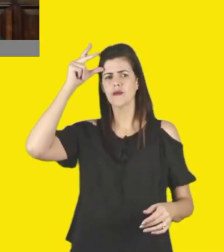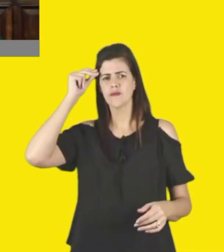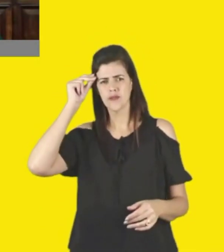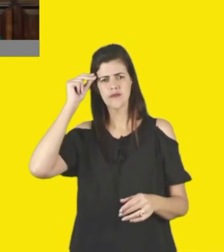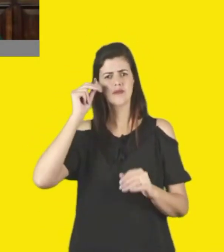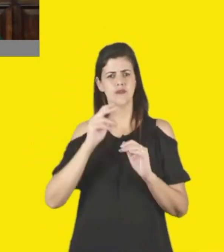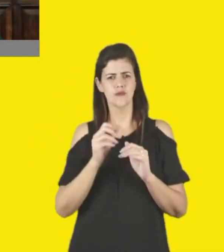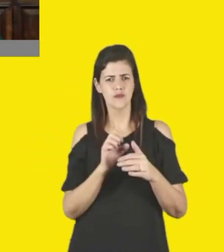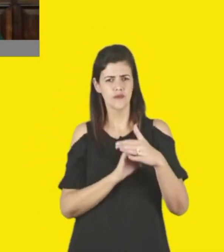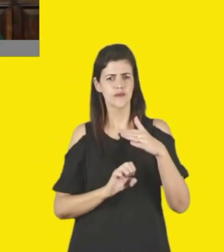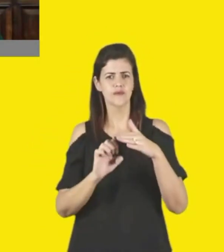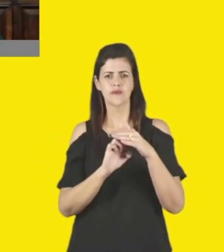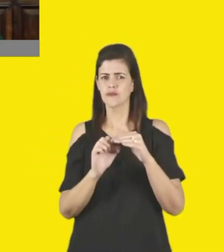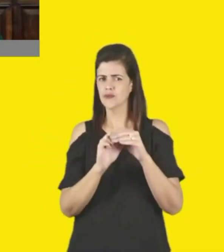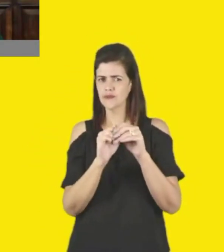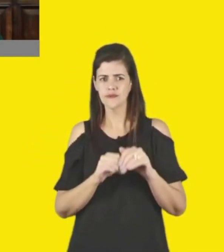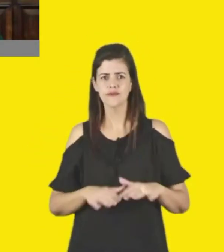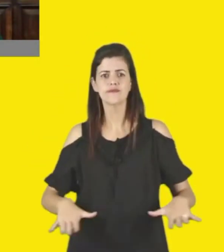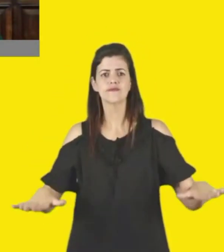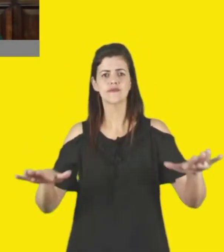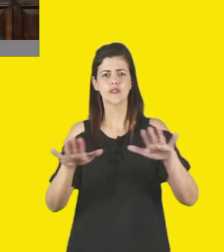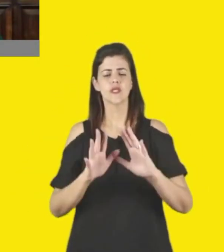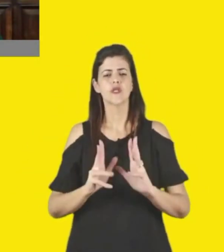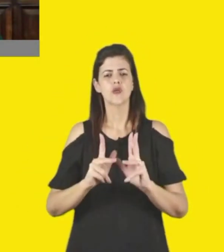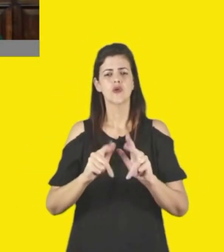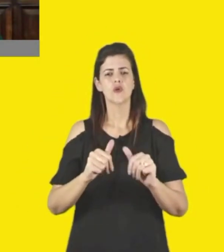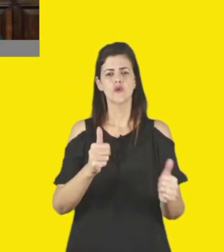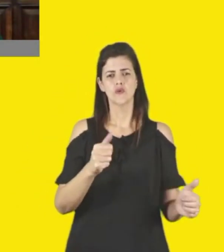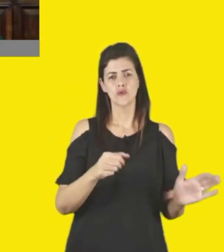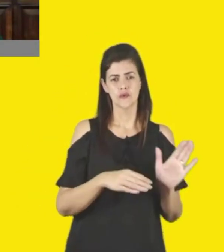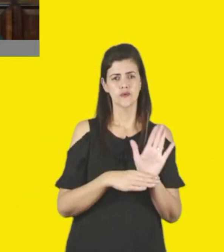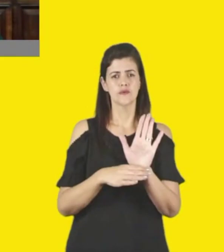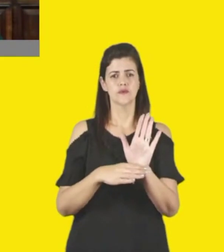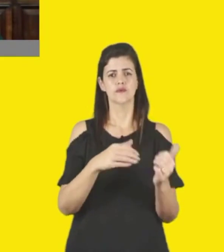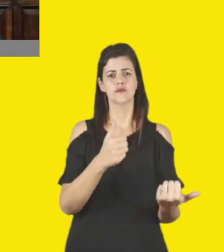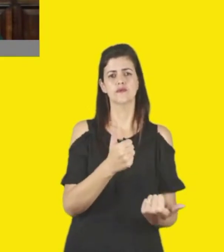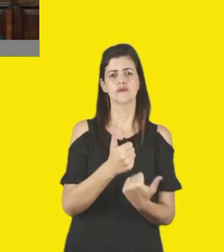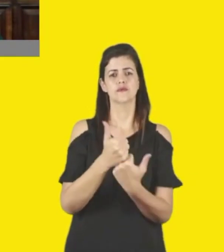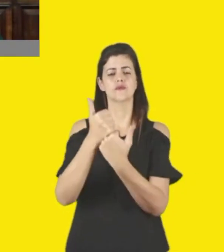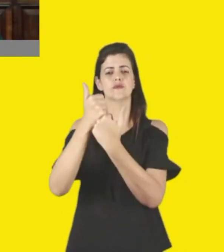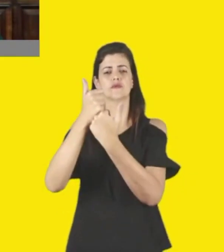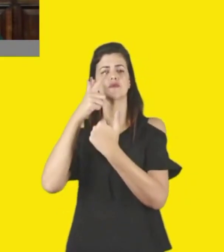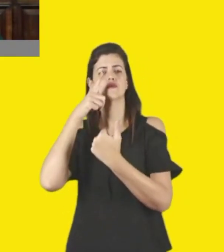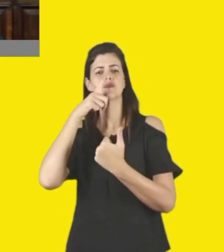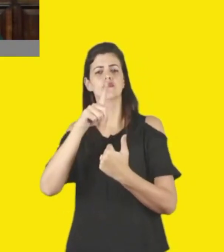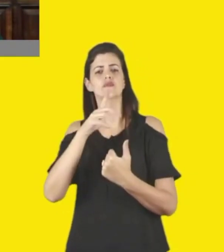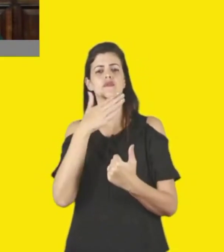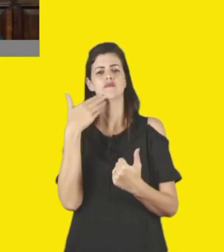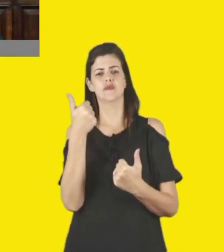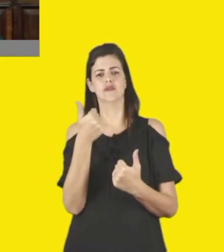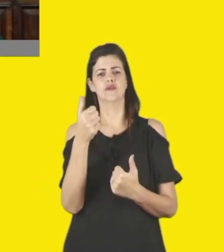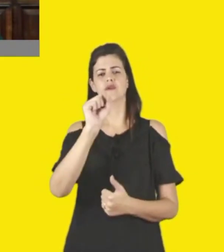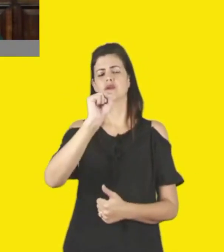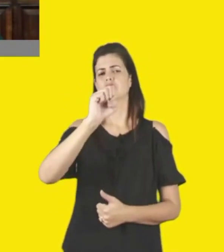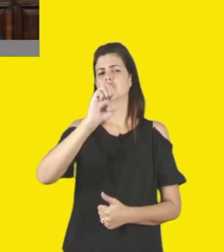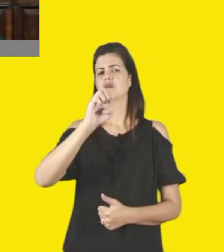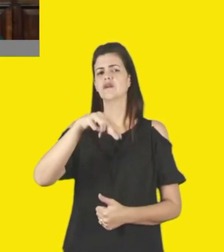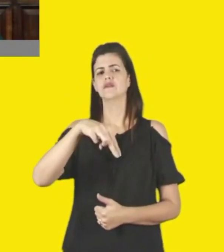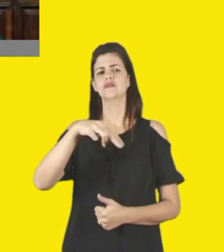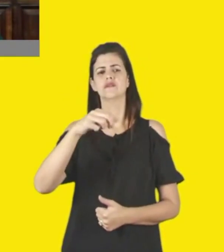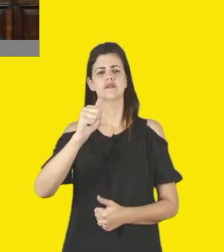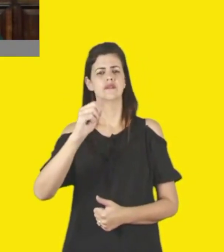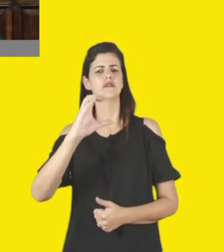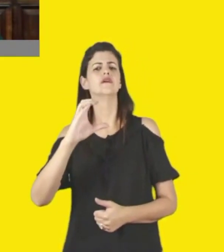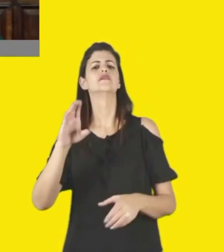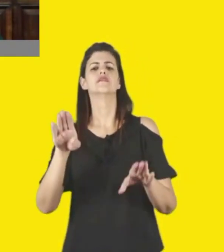comércio também locais, que também, é claro, o nosso patronato no SESC, SENAC, também tem muito interesse em que isso